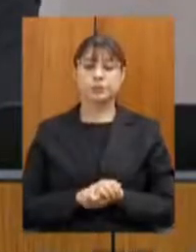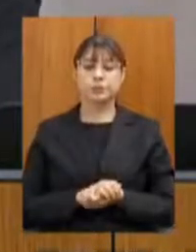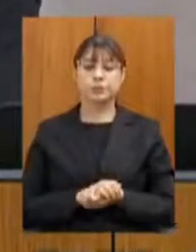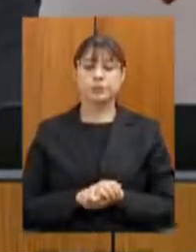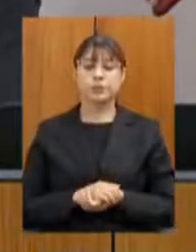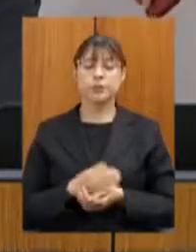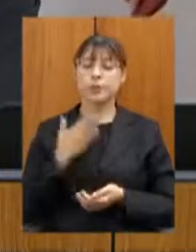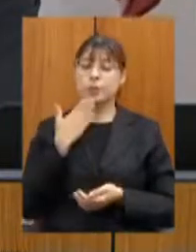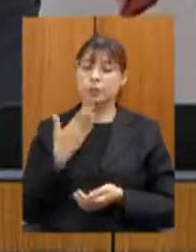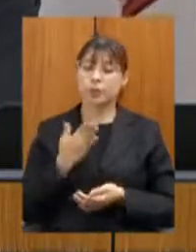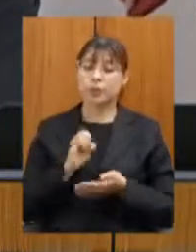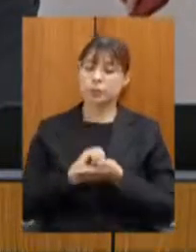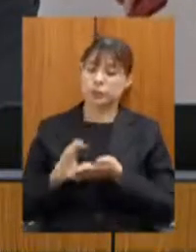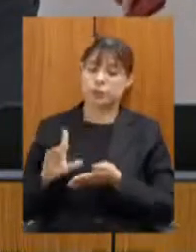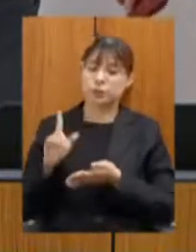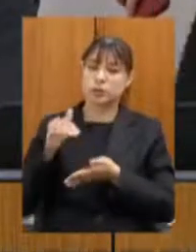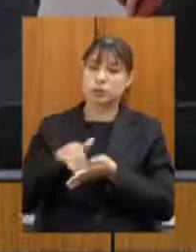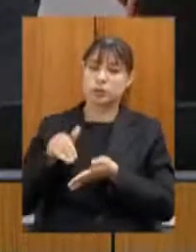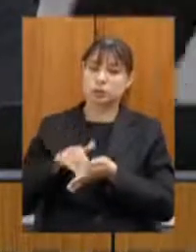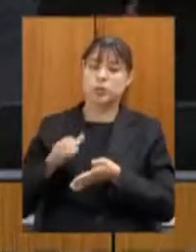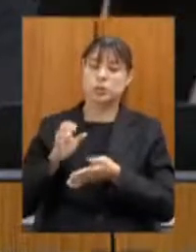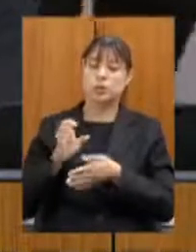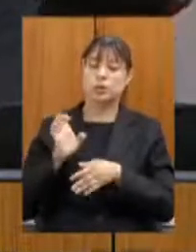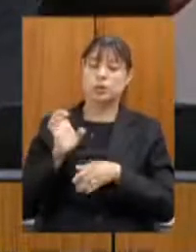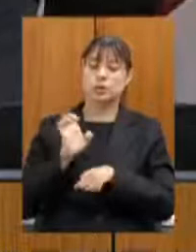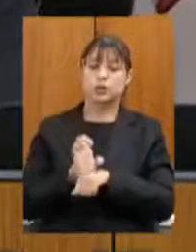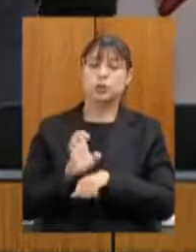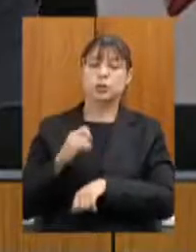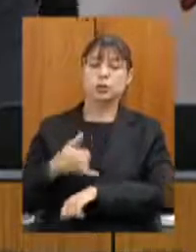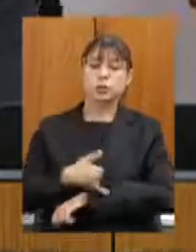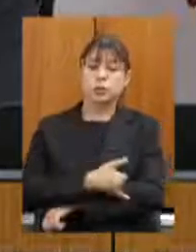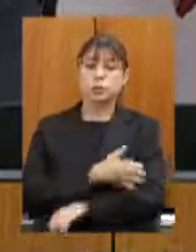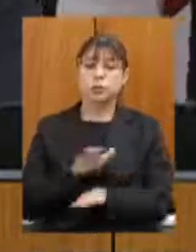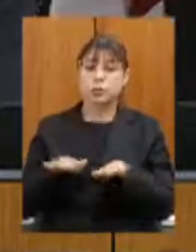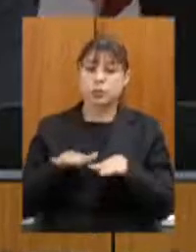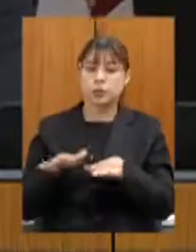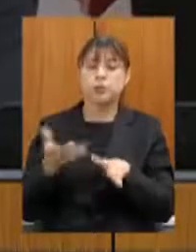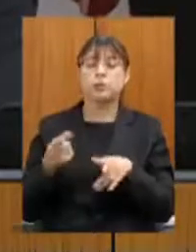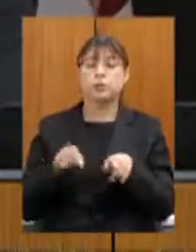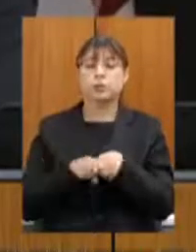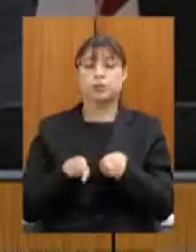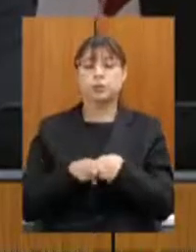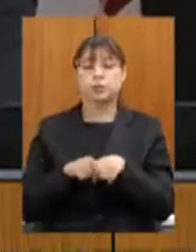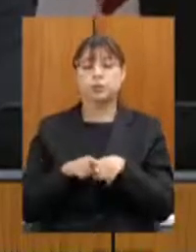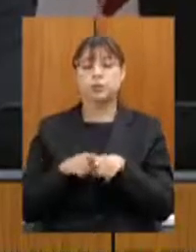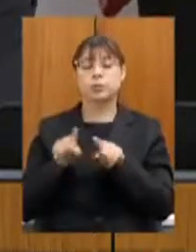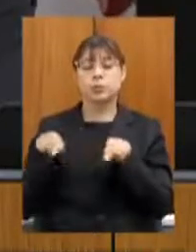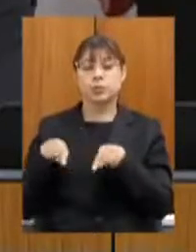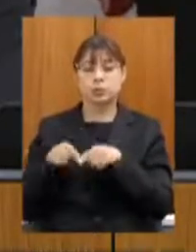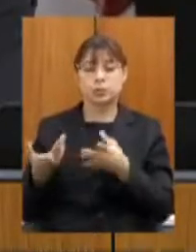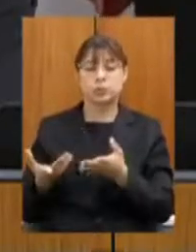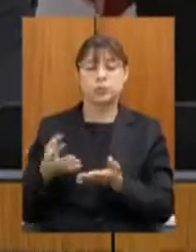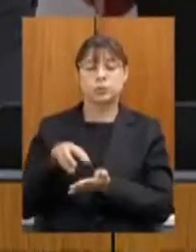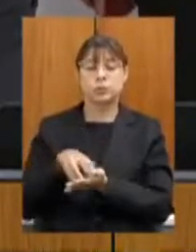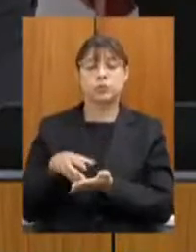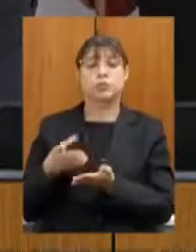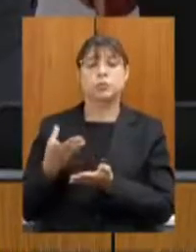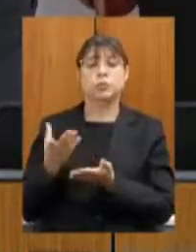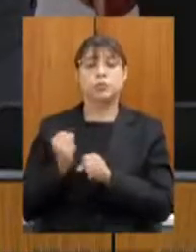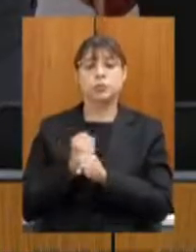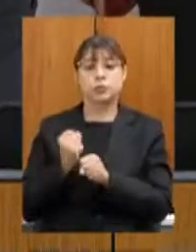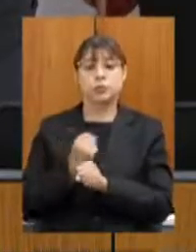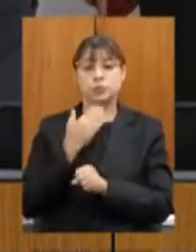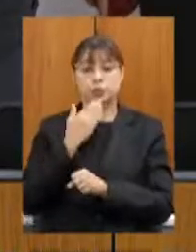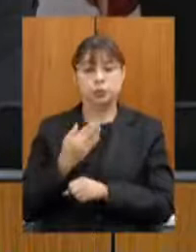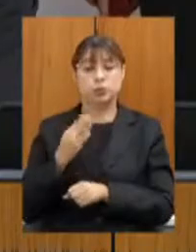solicita que seja encaminhado à Secretaria de Estado de Infraestrutura e Mobilidade e ao Departamento de Edificações de Estrada e Rodais de Estradas de Minas Gerais pedir providências